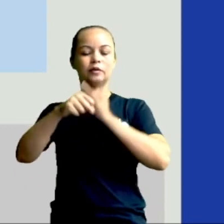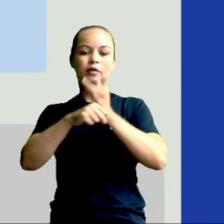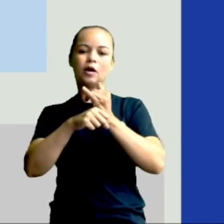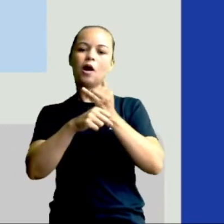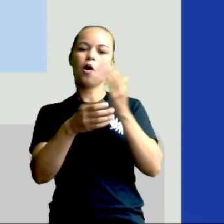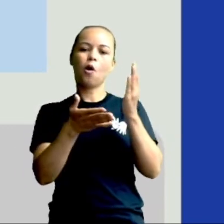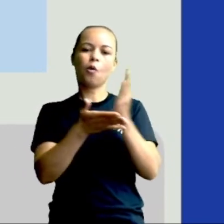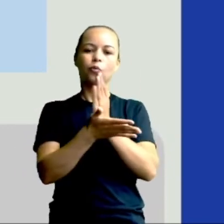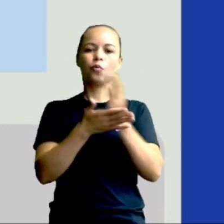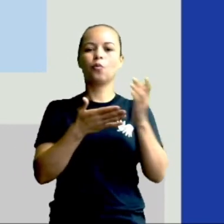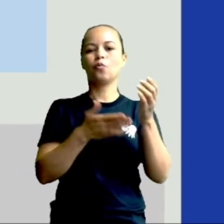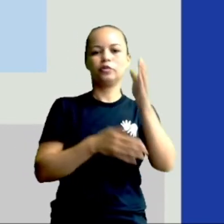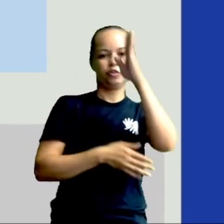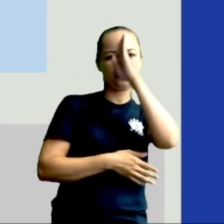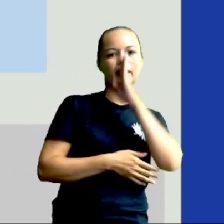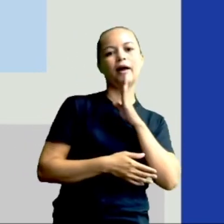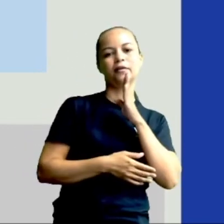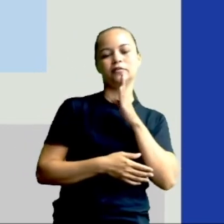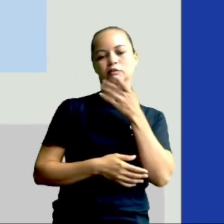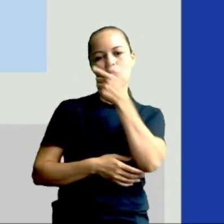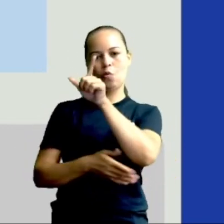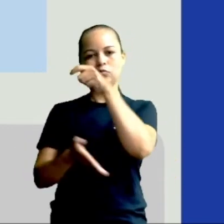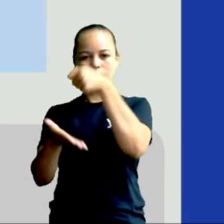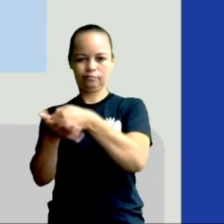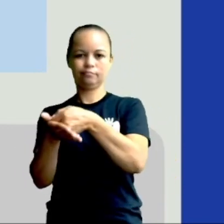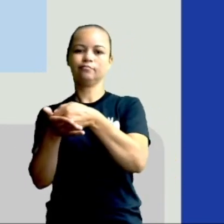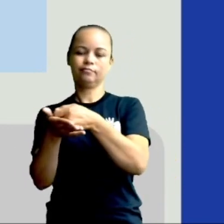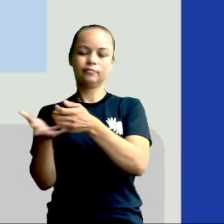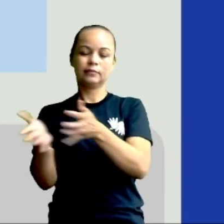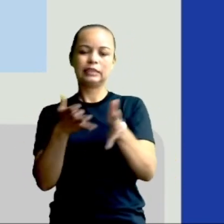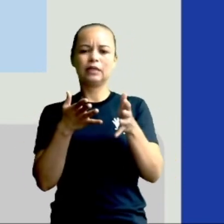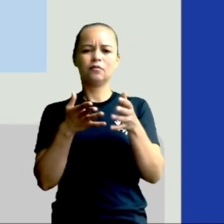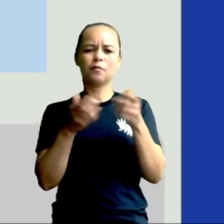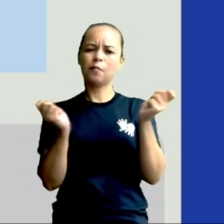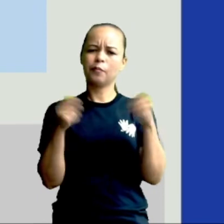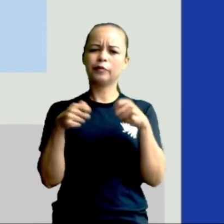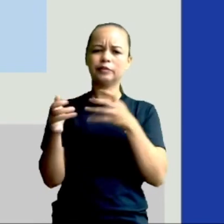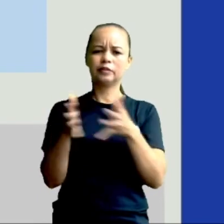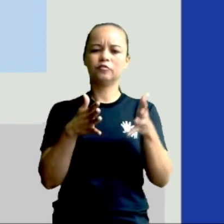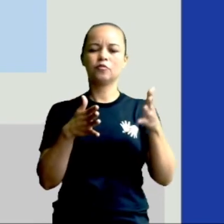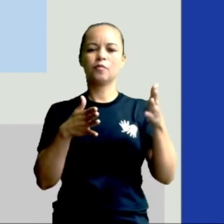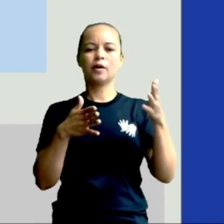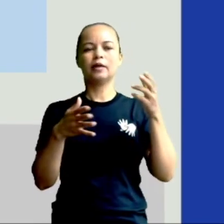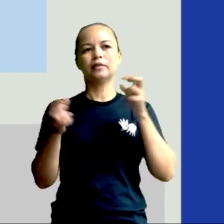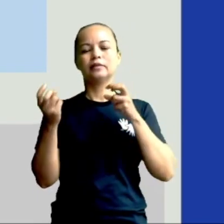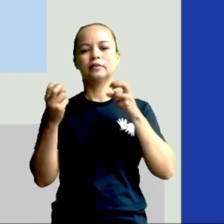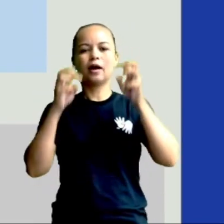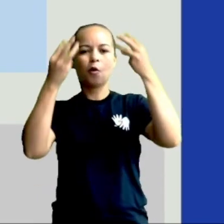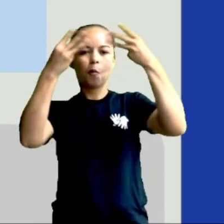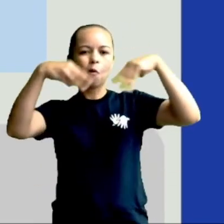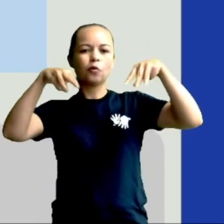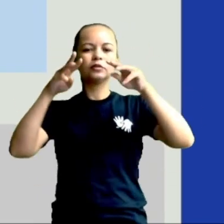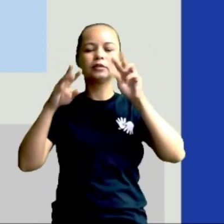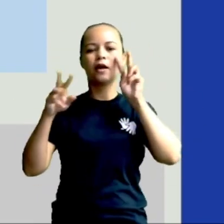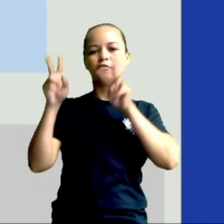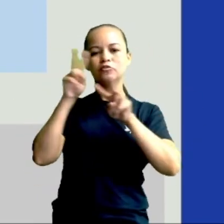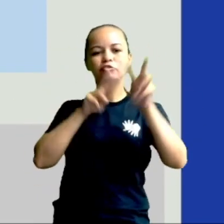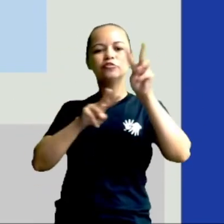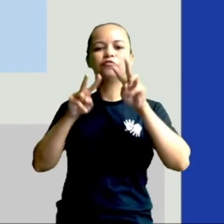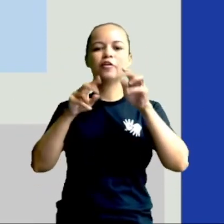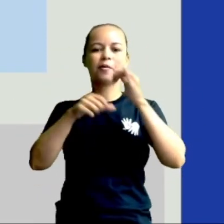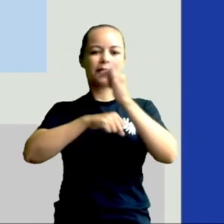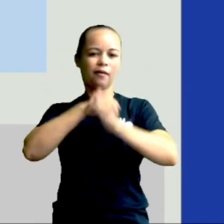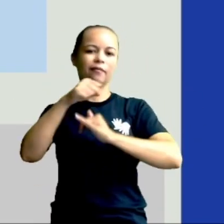graças, outros não. Foi possível também a gente passear pelos museus do mundo todo através da internet,